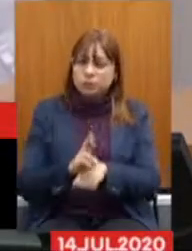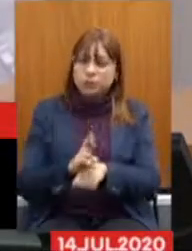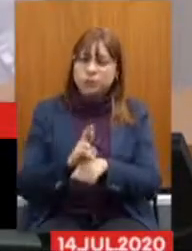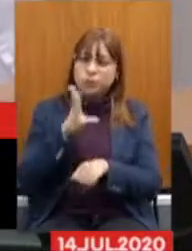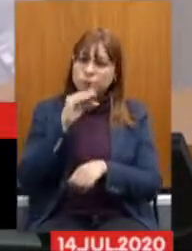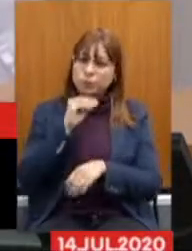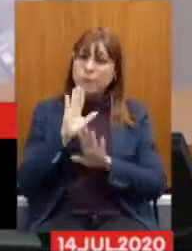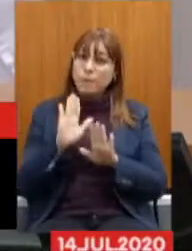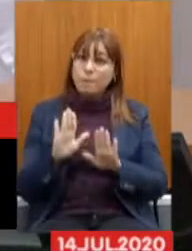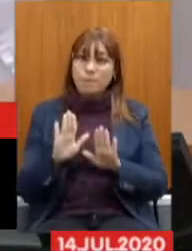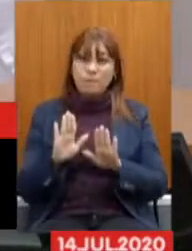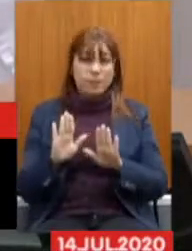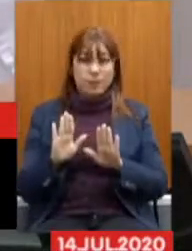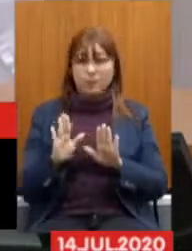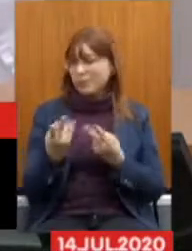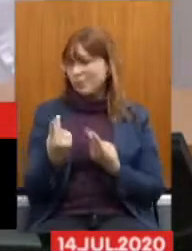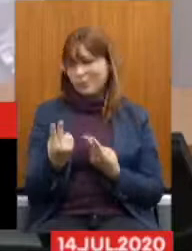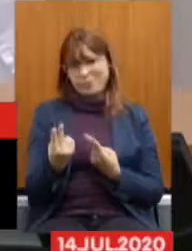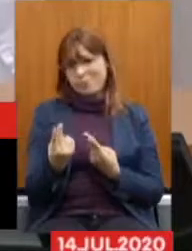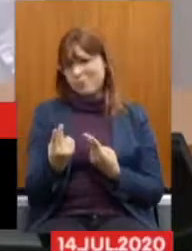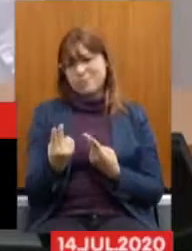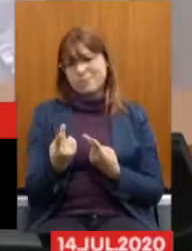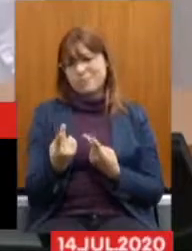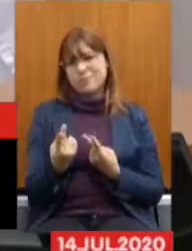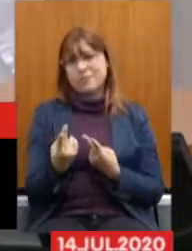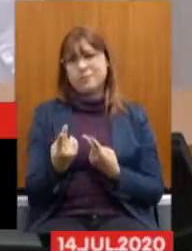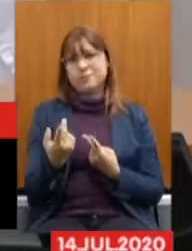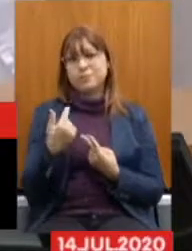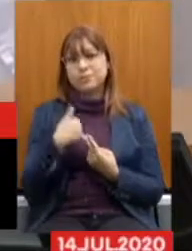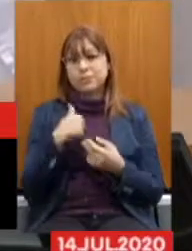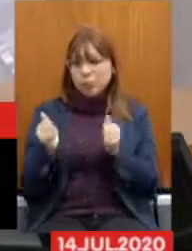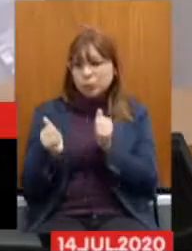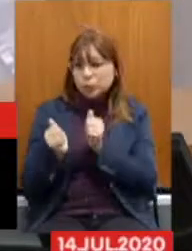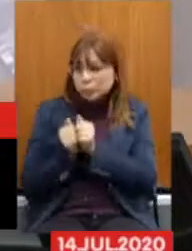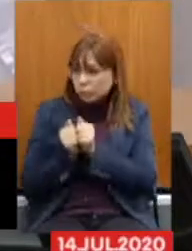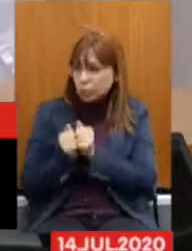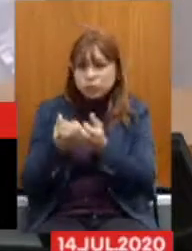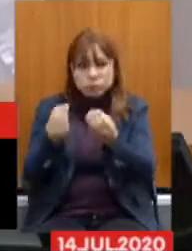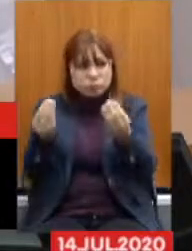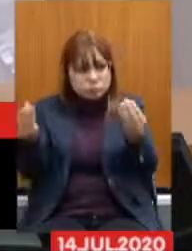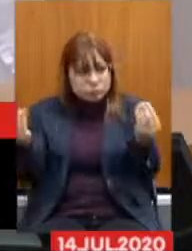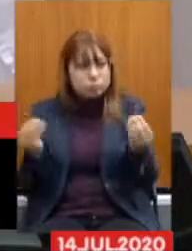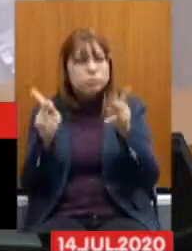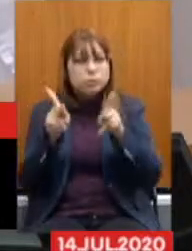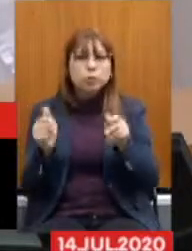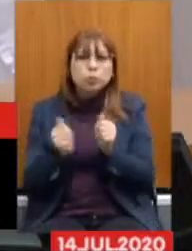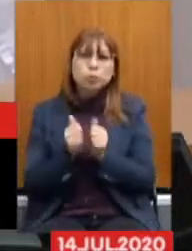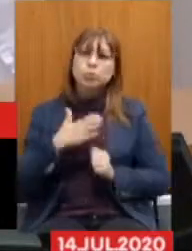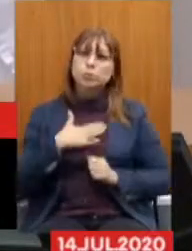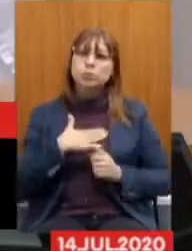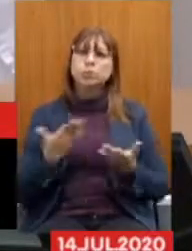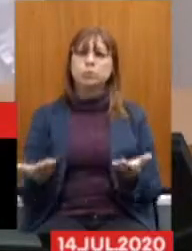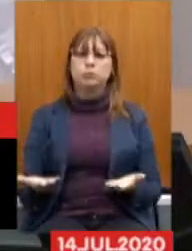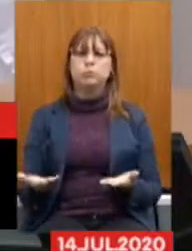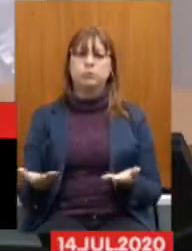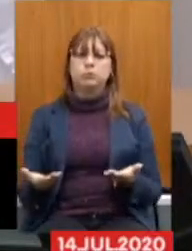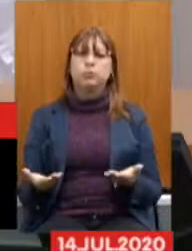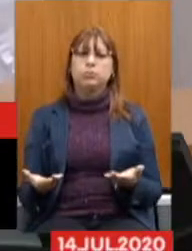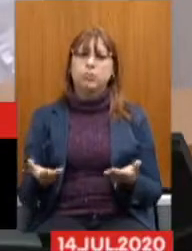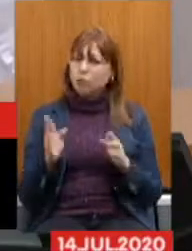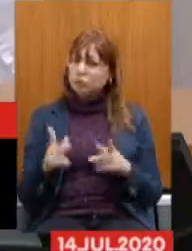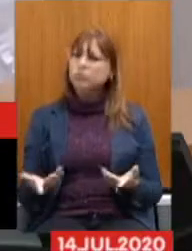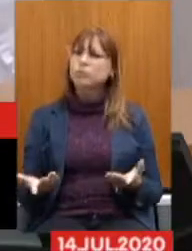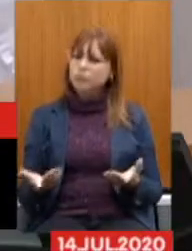Mas não é a mesma coisa De estar com a minha categoria Aqui junto com a gente E é